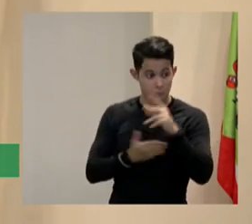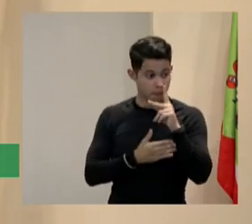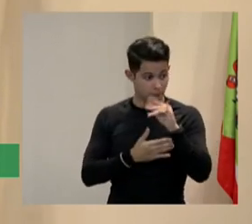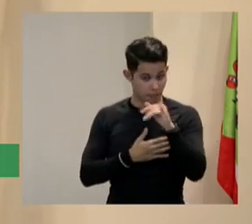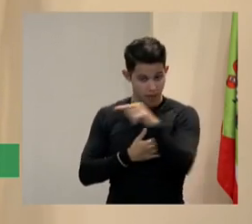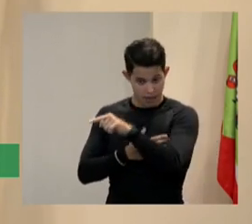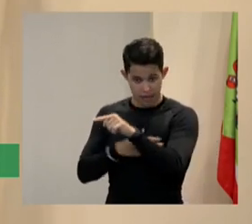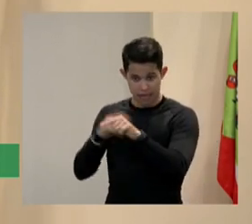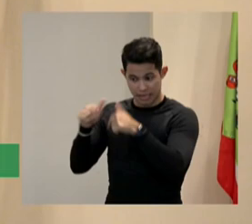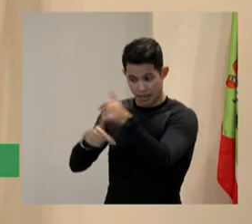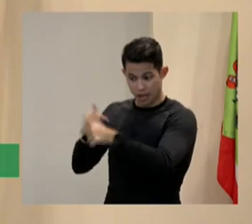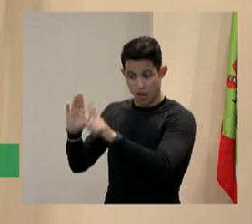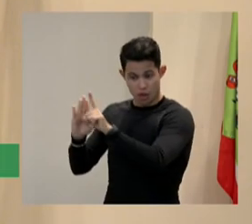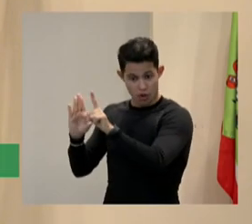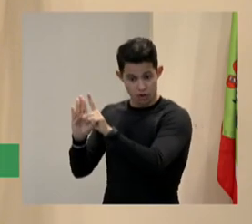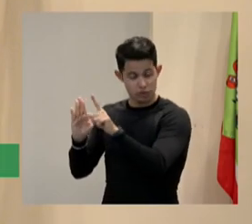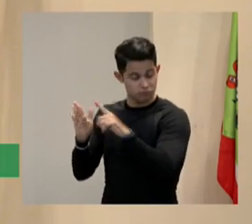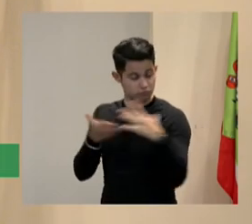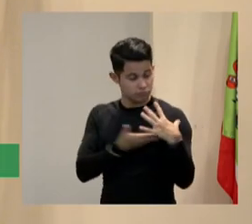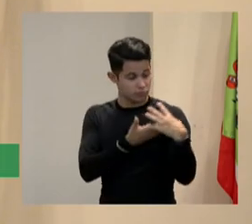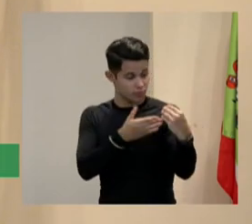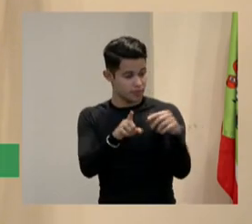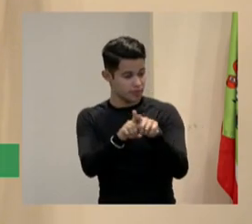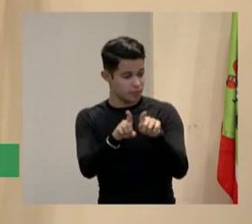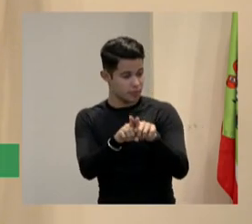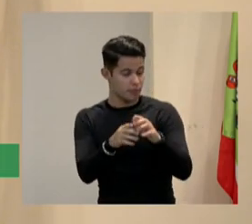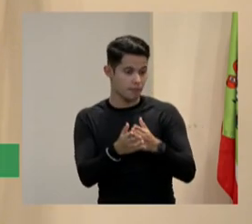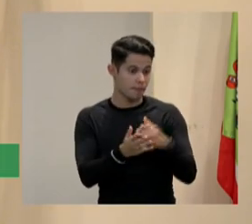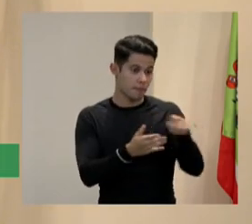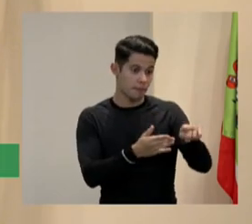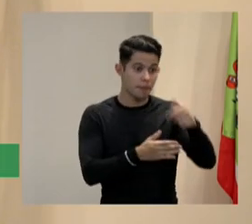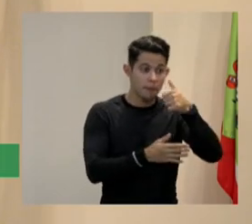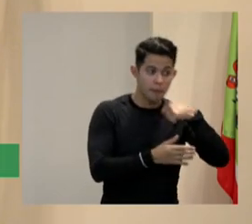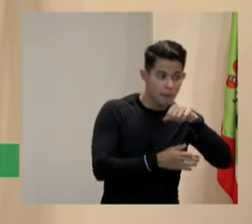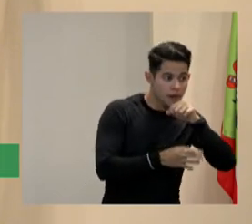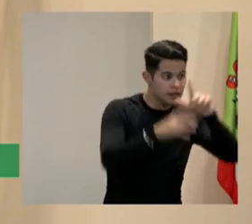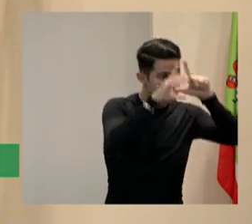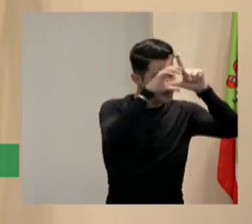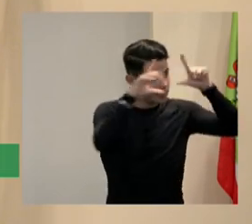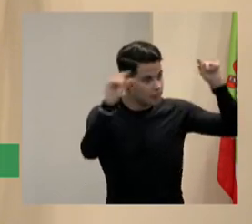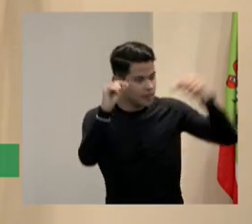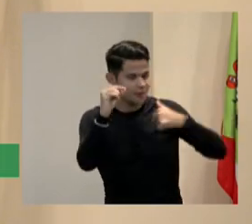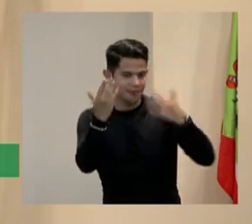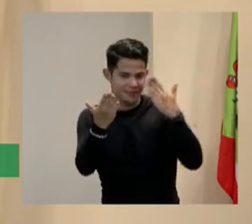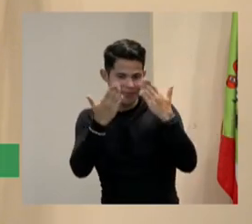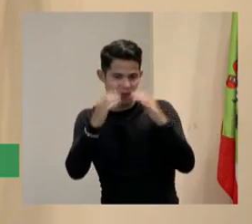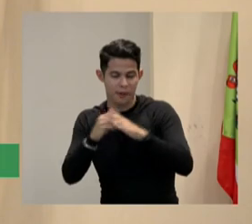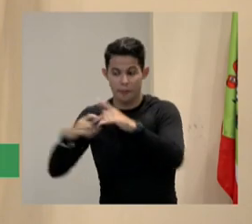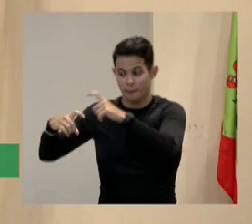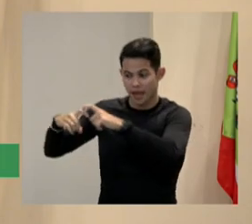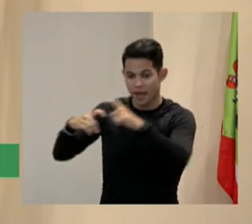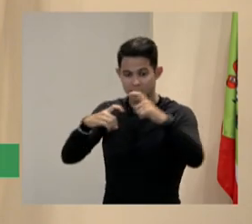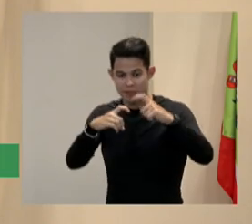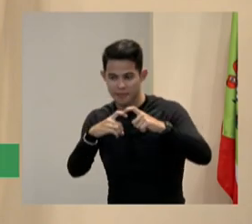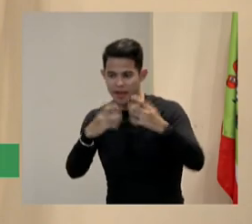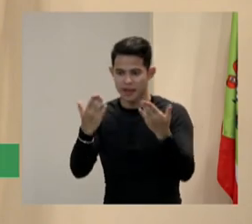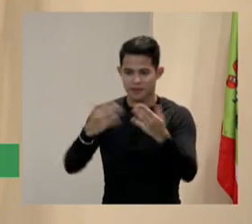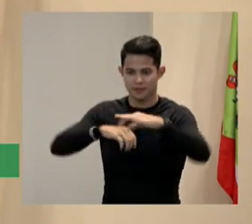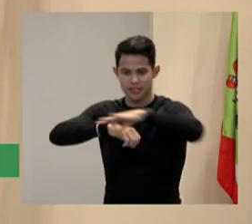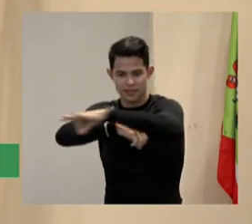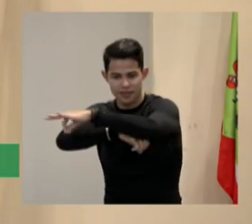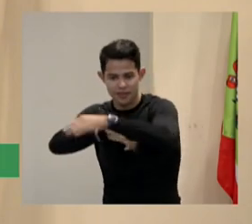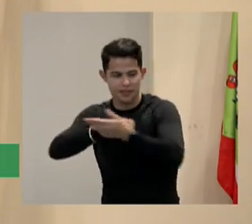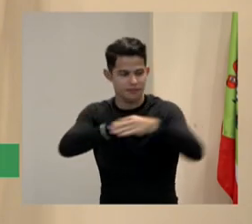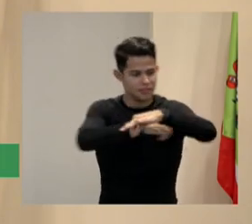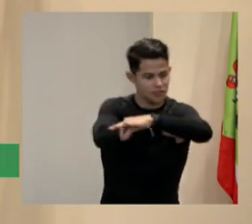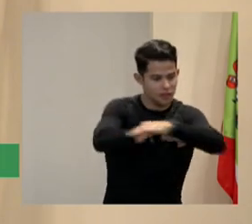virava comerciante se a mãe era enfermeira virava psicóloga e é engenheiro vai ser engenheiro médico médico e assim vai indo porque